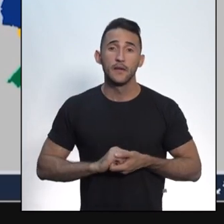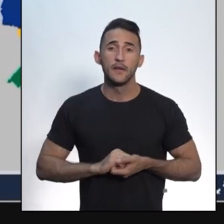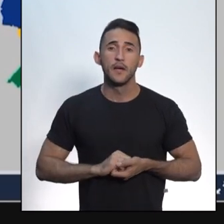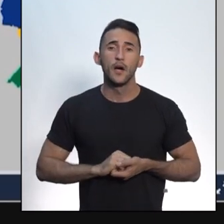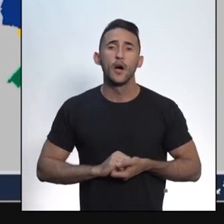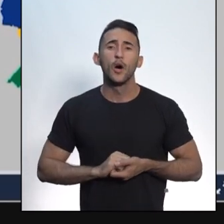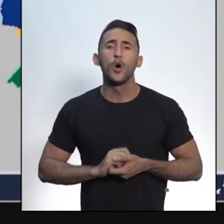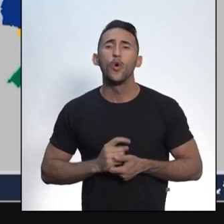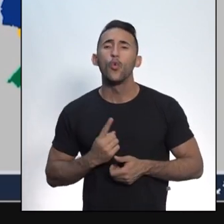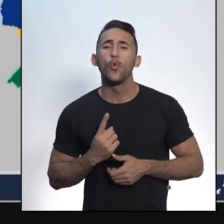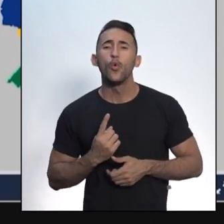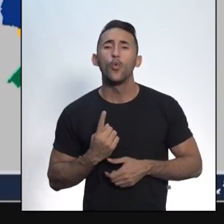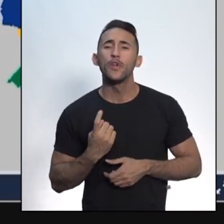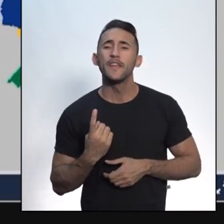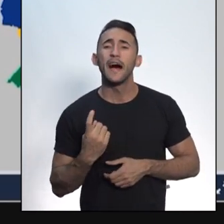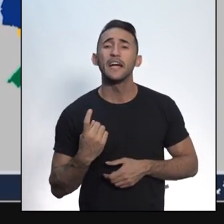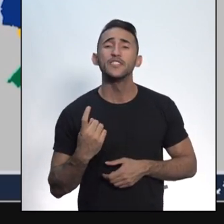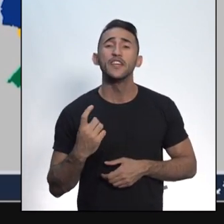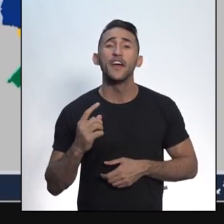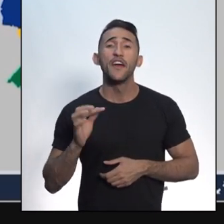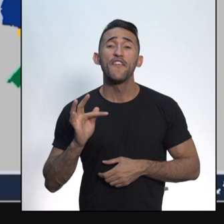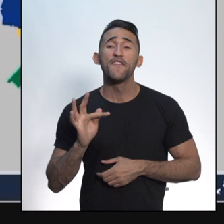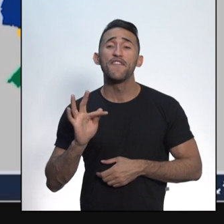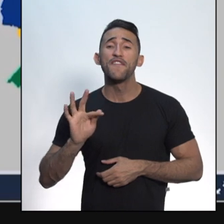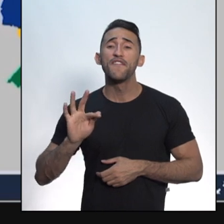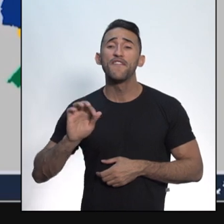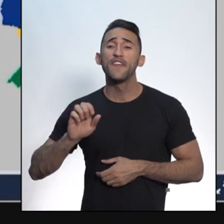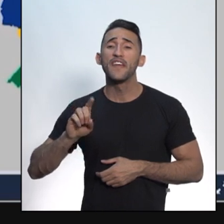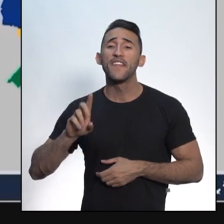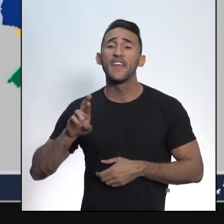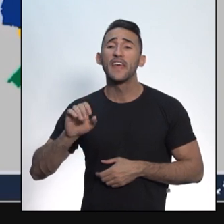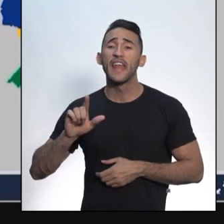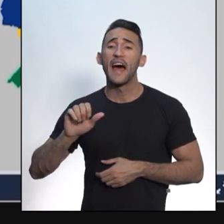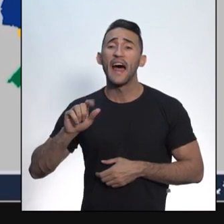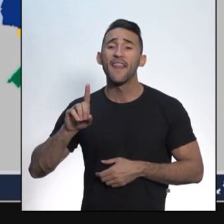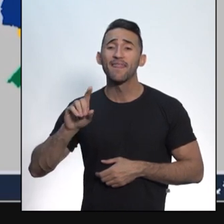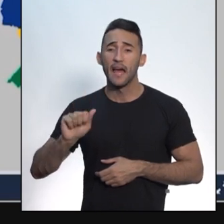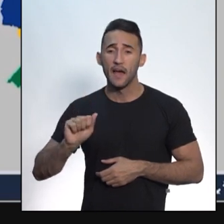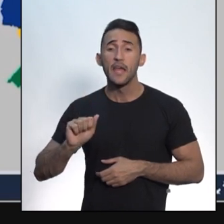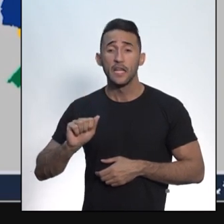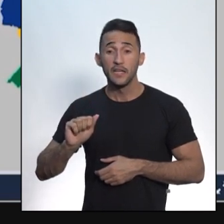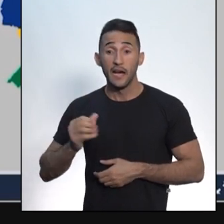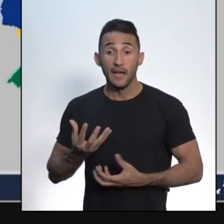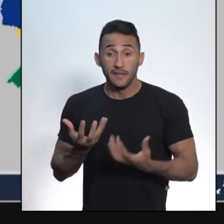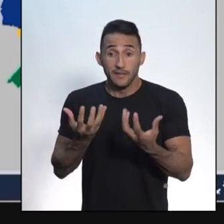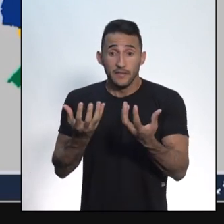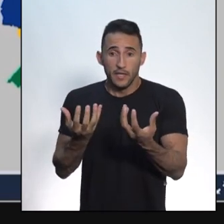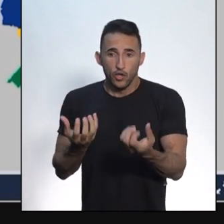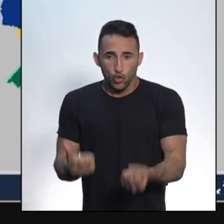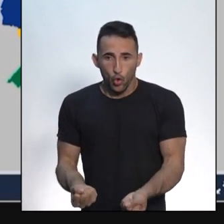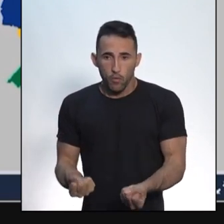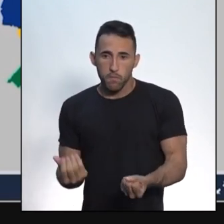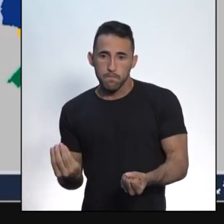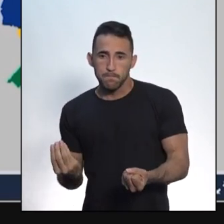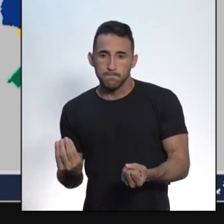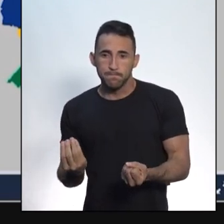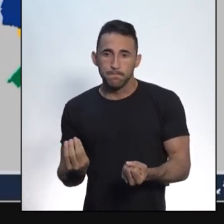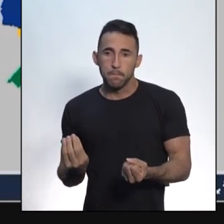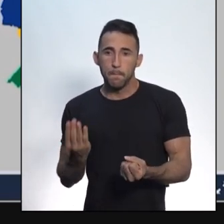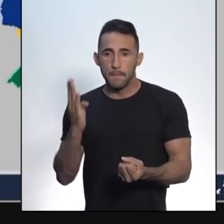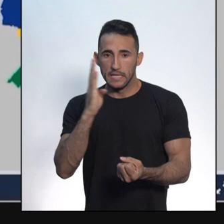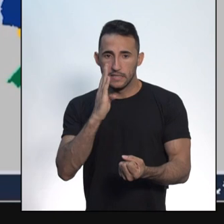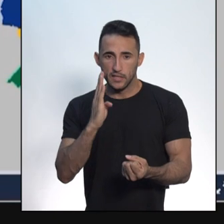federada de Minas Gerais aceitou fazer parte do estado federal chamado Brasil, a